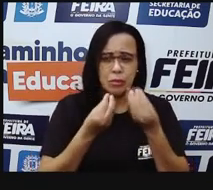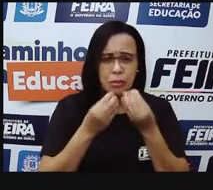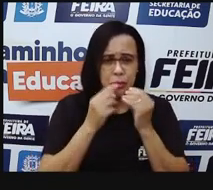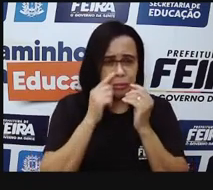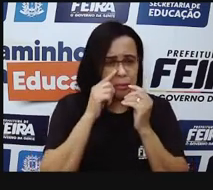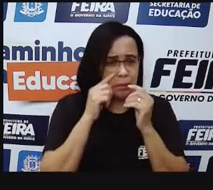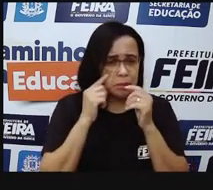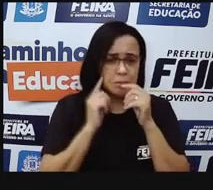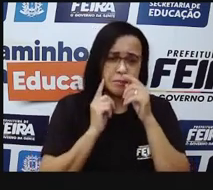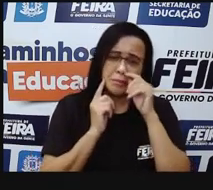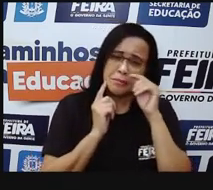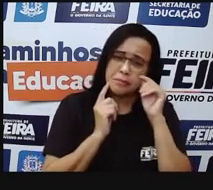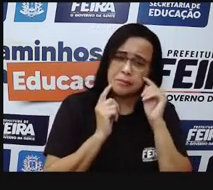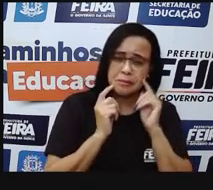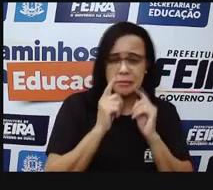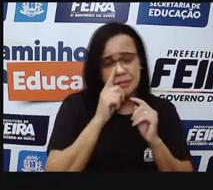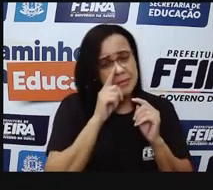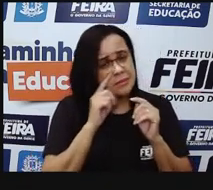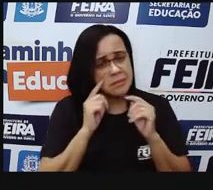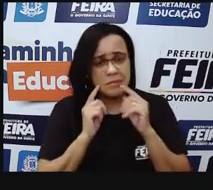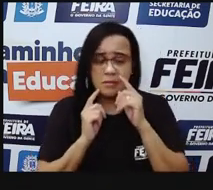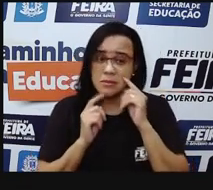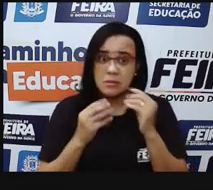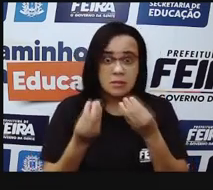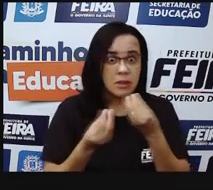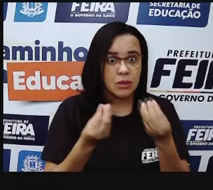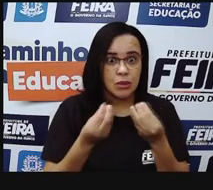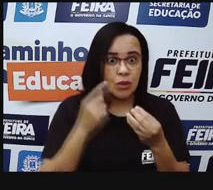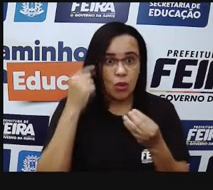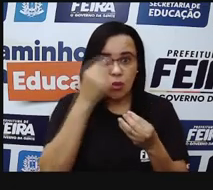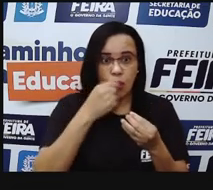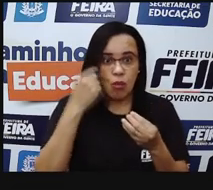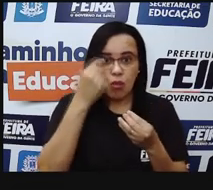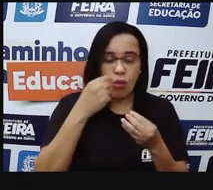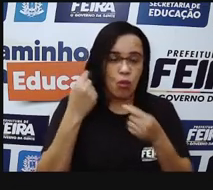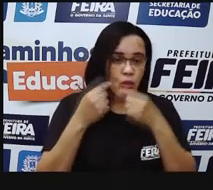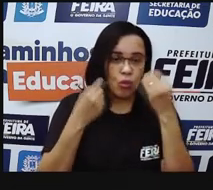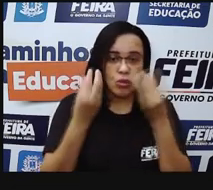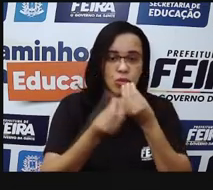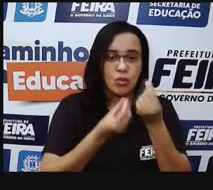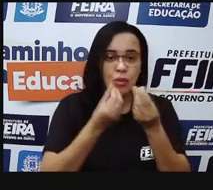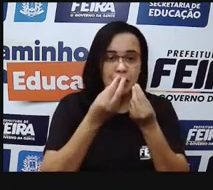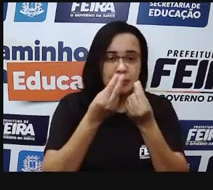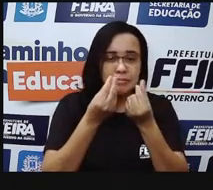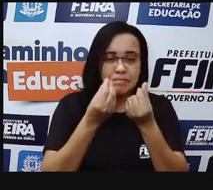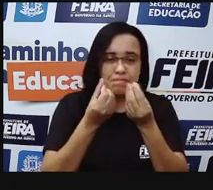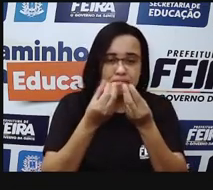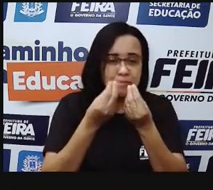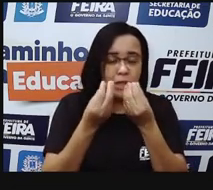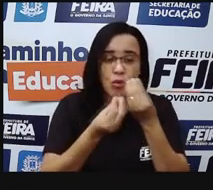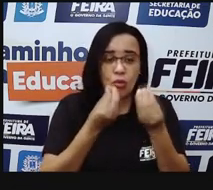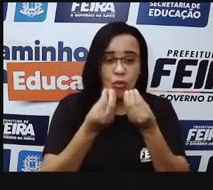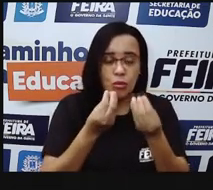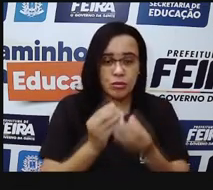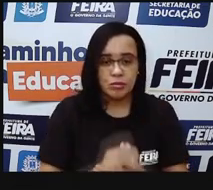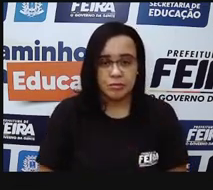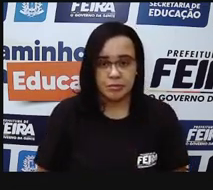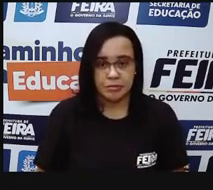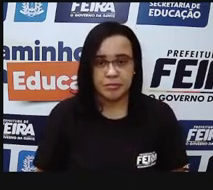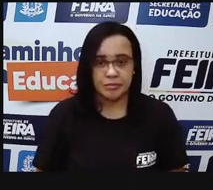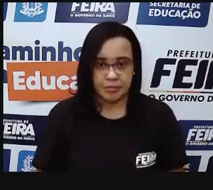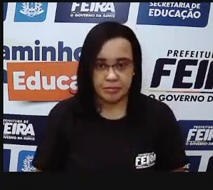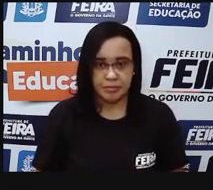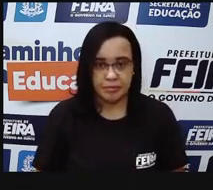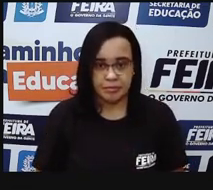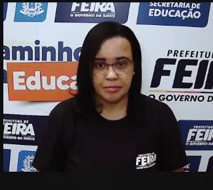córnea, os nossos olhos, as estruturas do nosso olho, elas são salas muito especializadas e elas